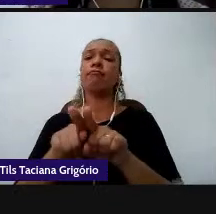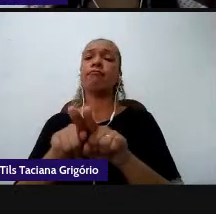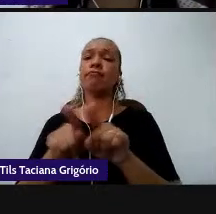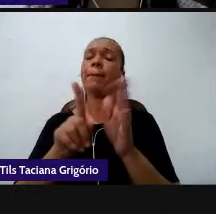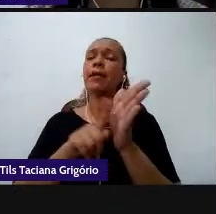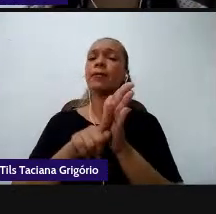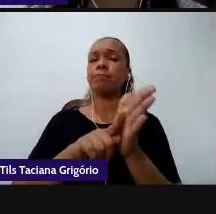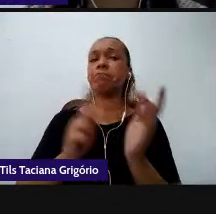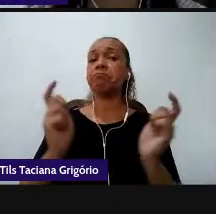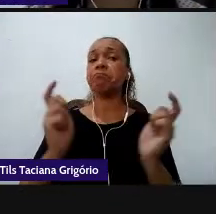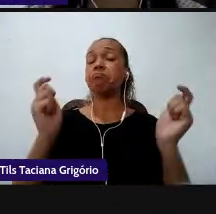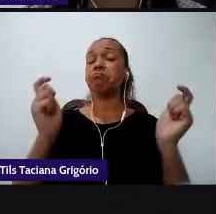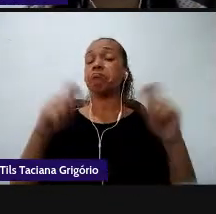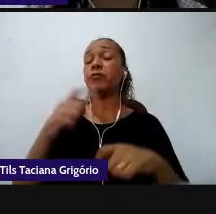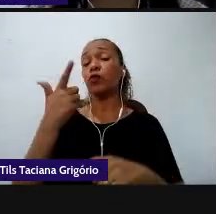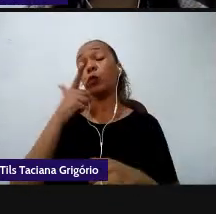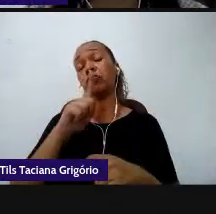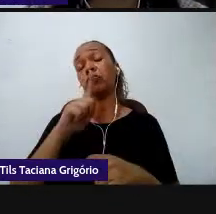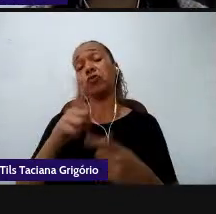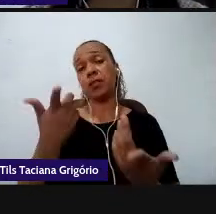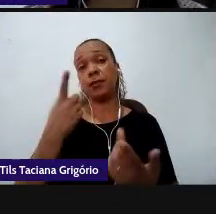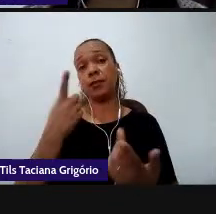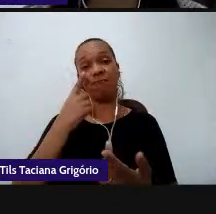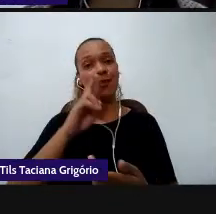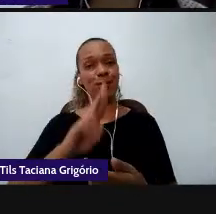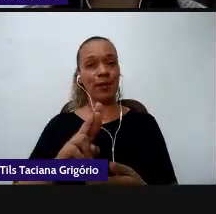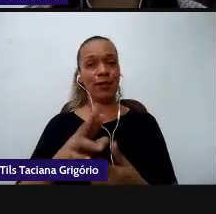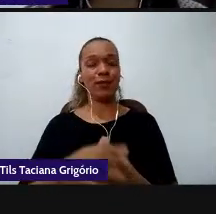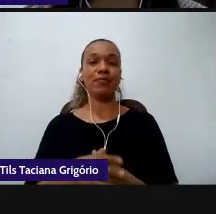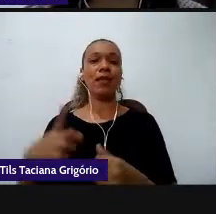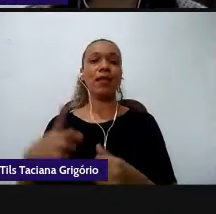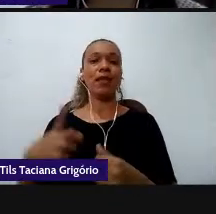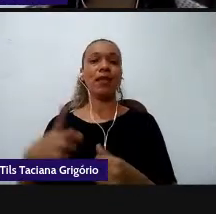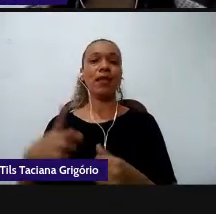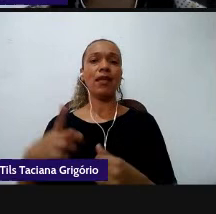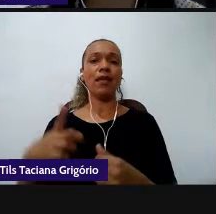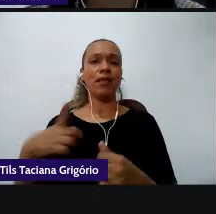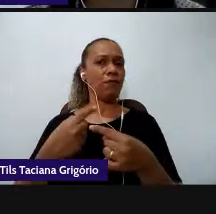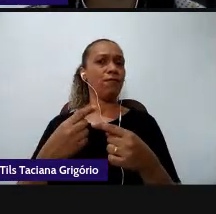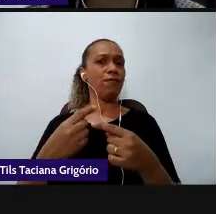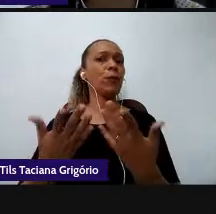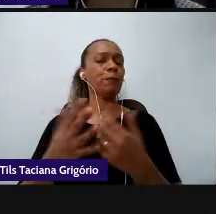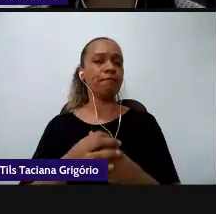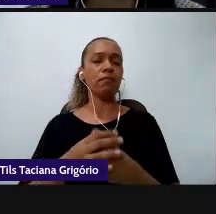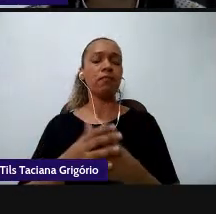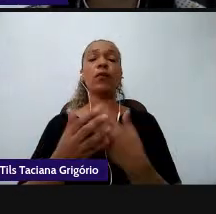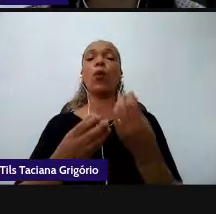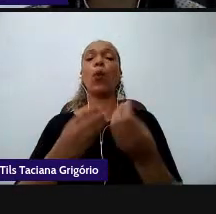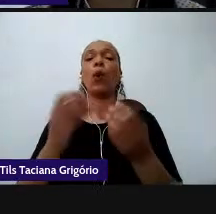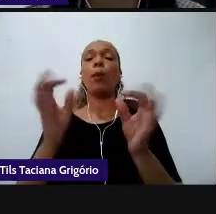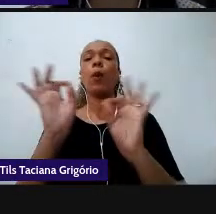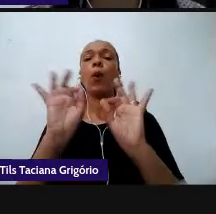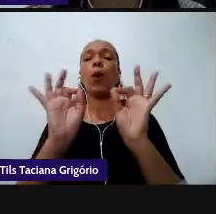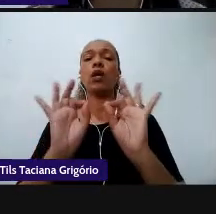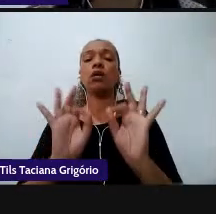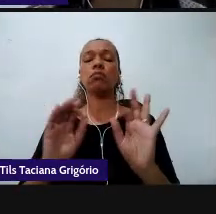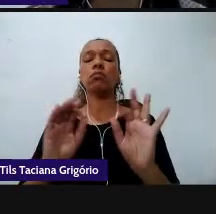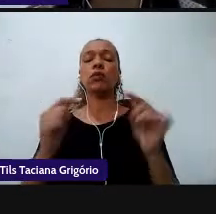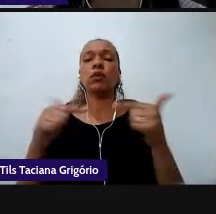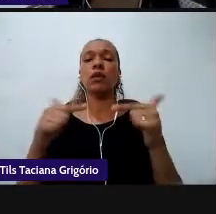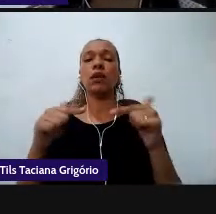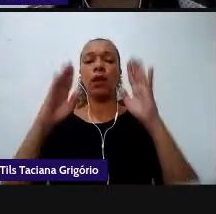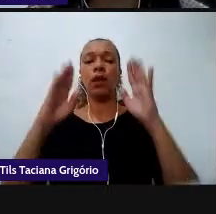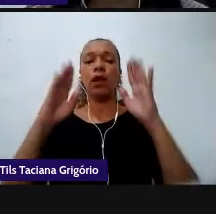gente não consegue buscar soluções o grande desafio é como organizar um trabalho pautado pautado na pedagogia dos